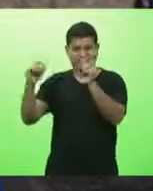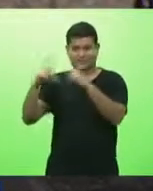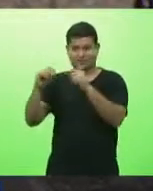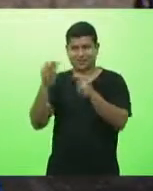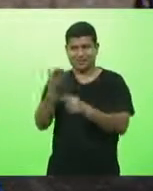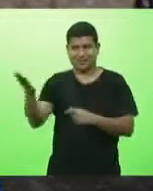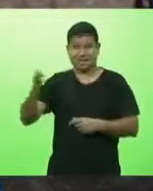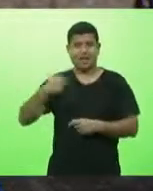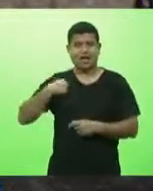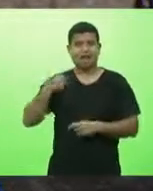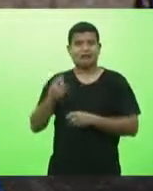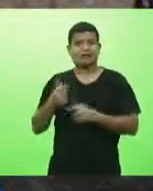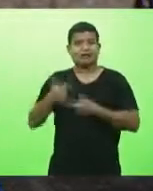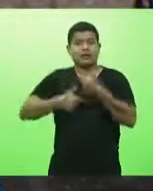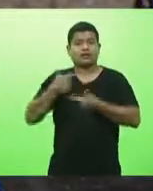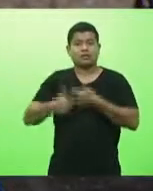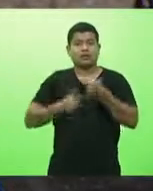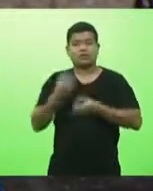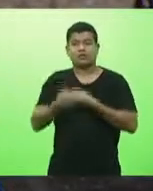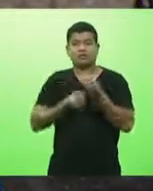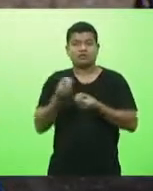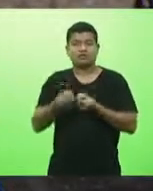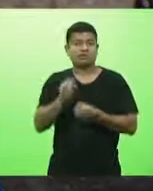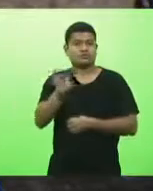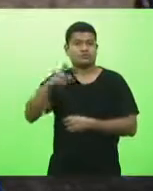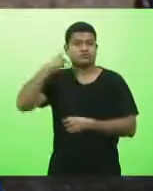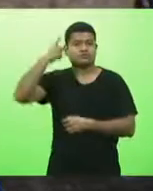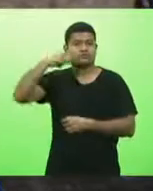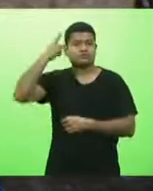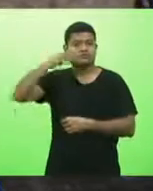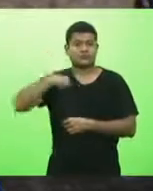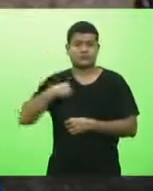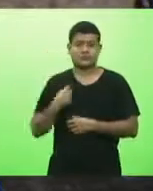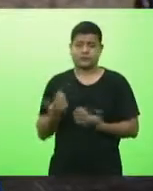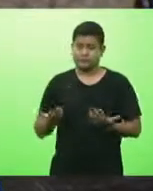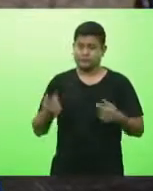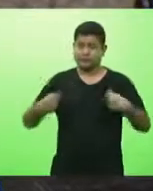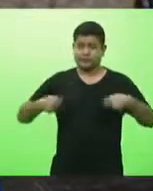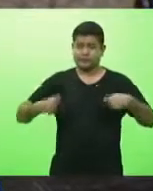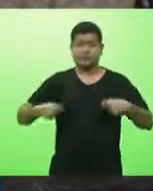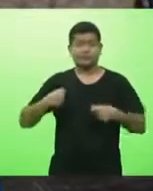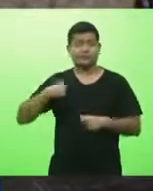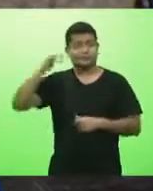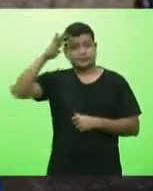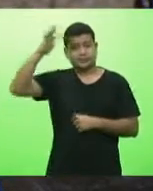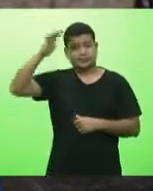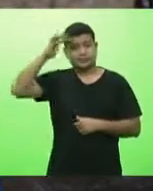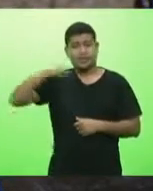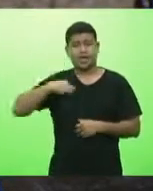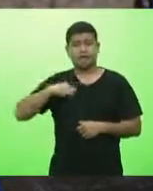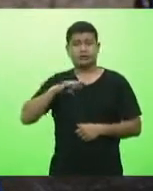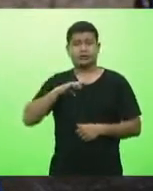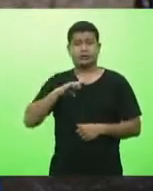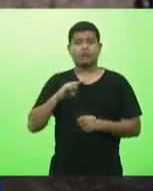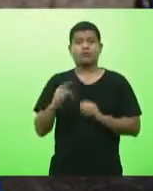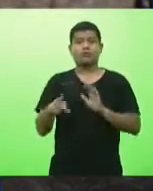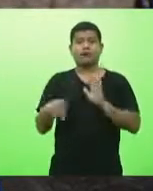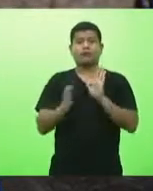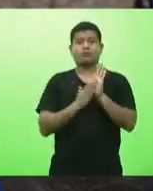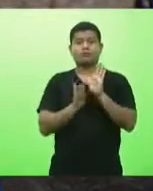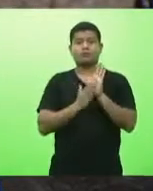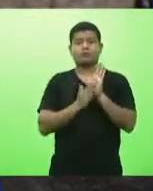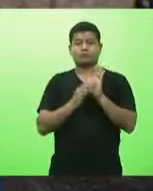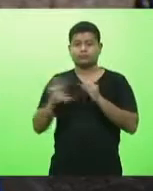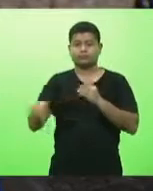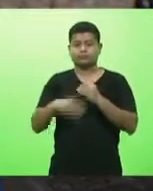faz algum sentido eu tenho uma proposta de emenda nossa constituição federal que ela necessita